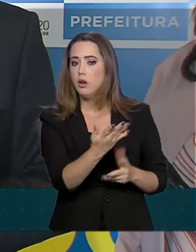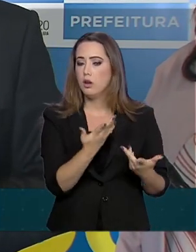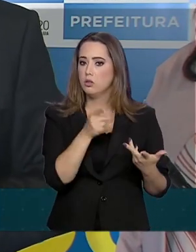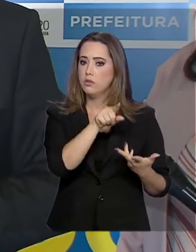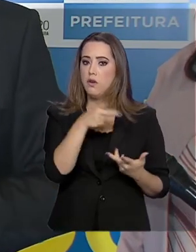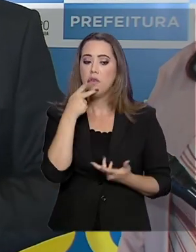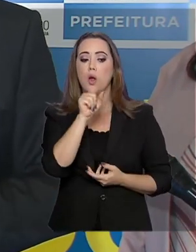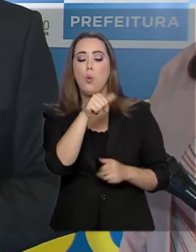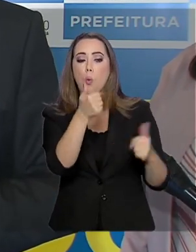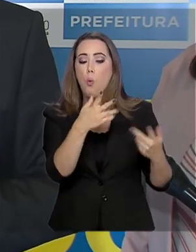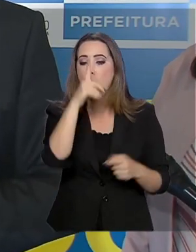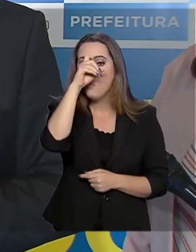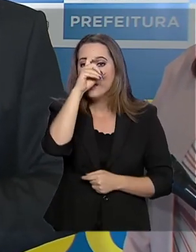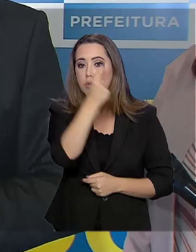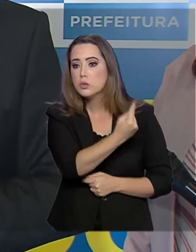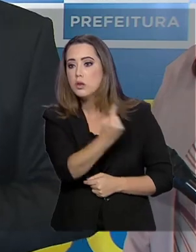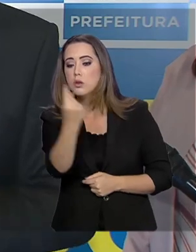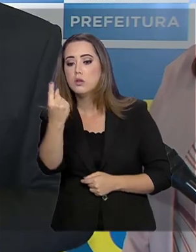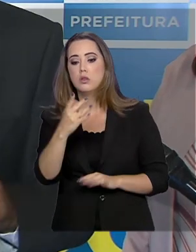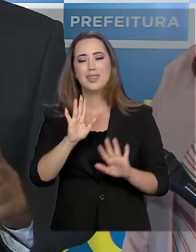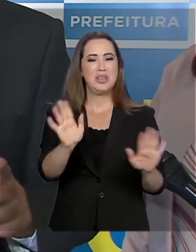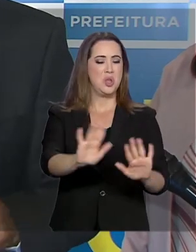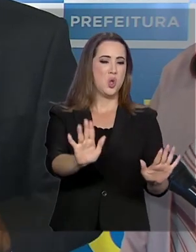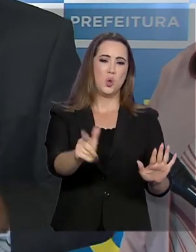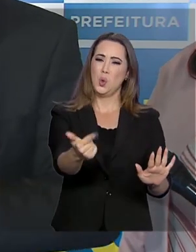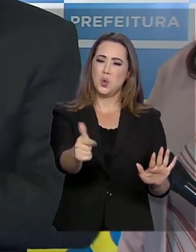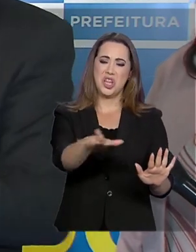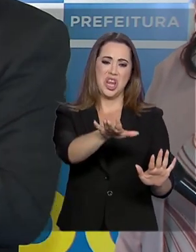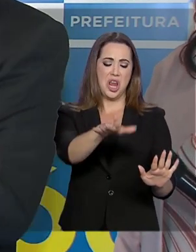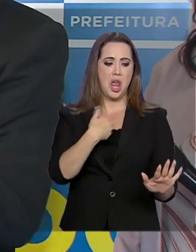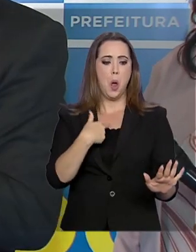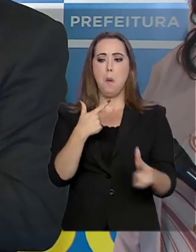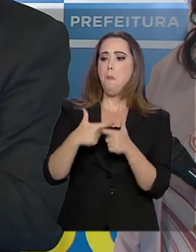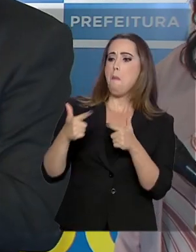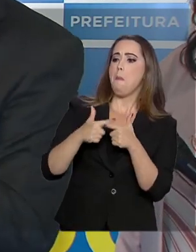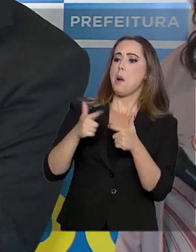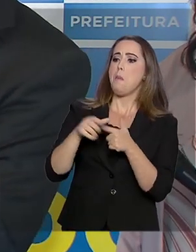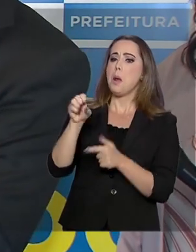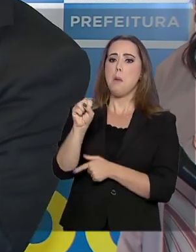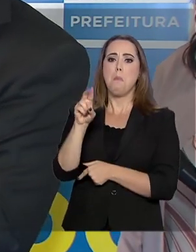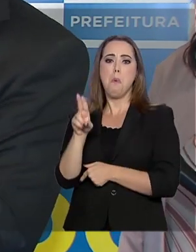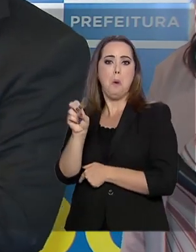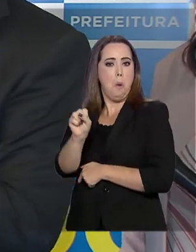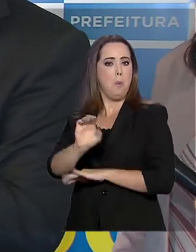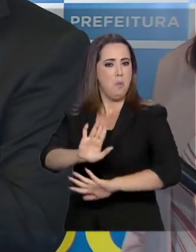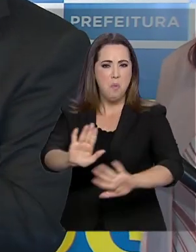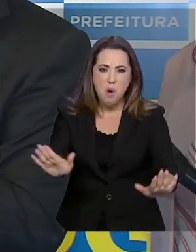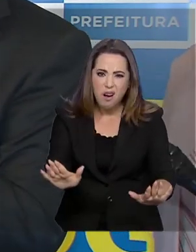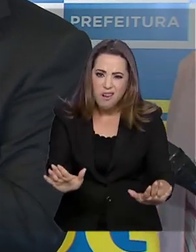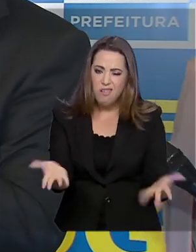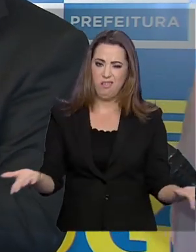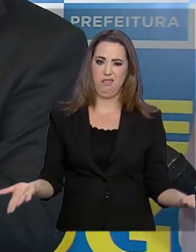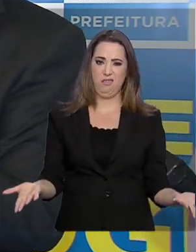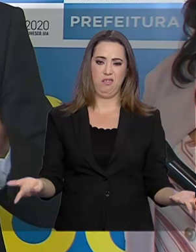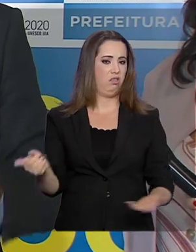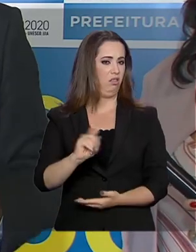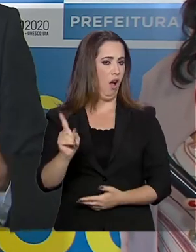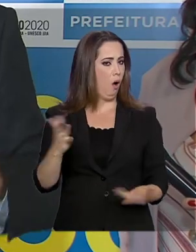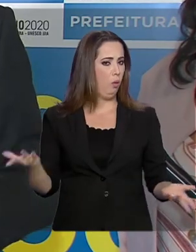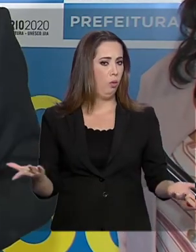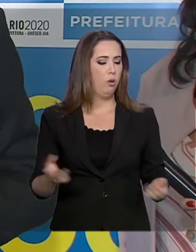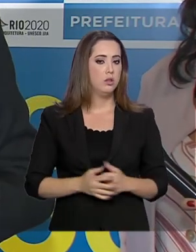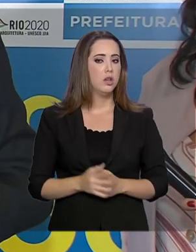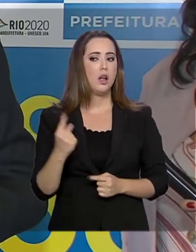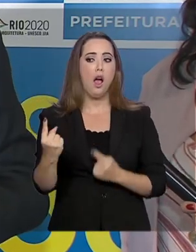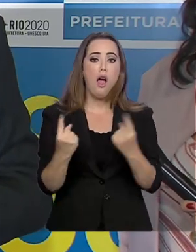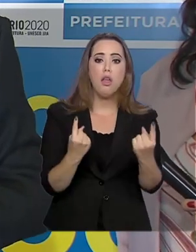falarem para qual hospital você faz. Não existe, isso é um problema do SUS, é um problema só do hospital público. Não, cada